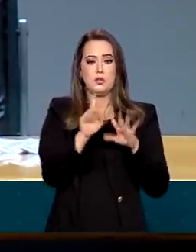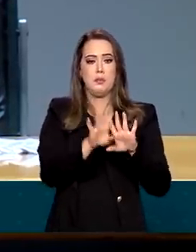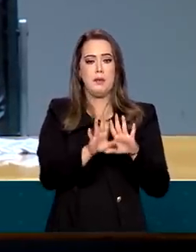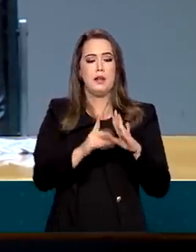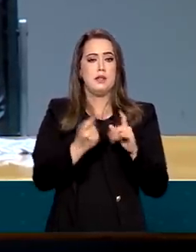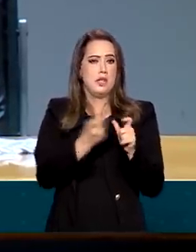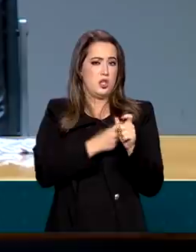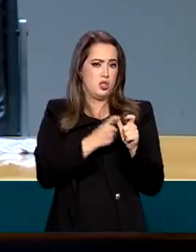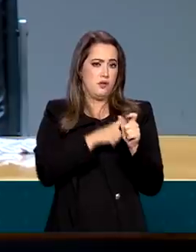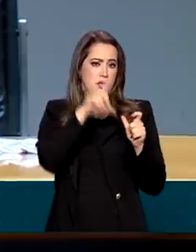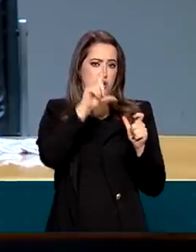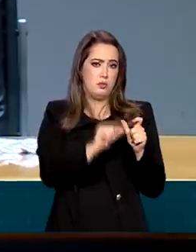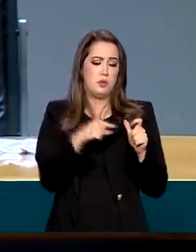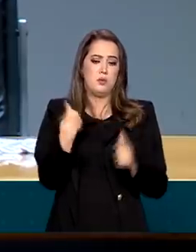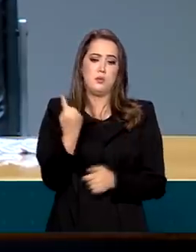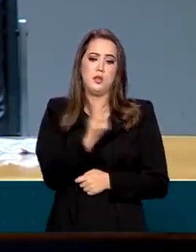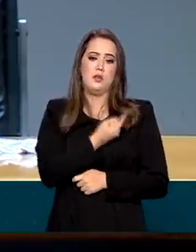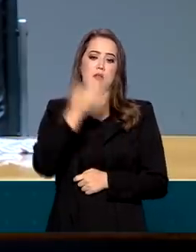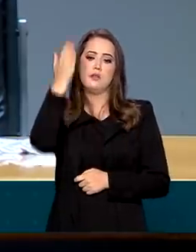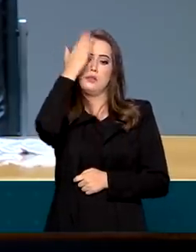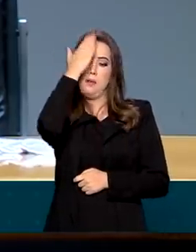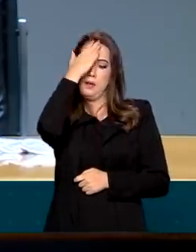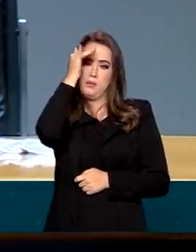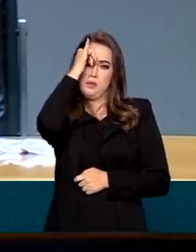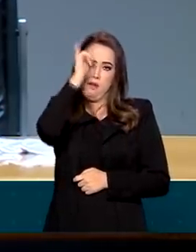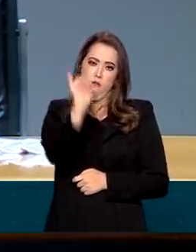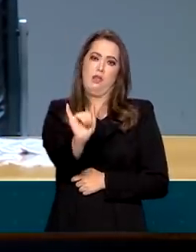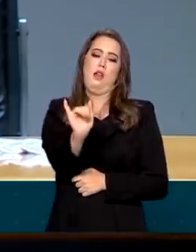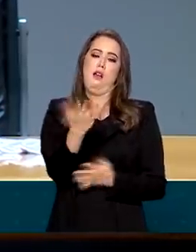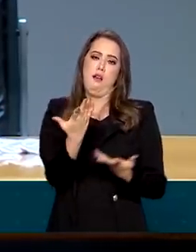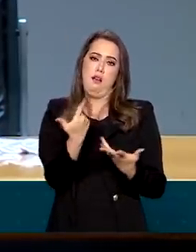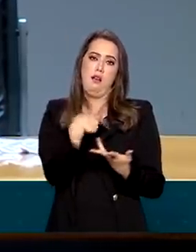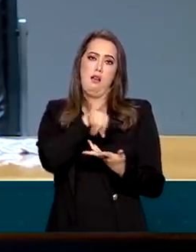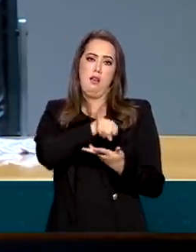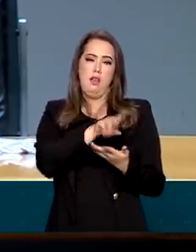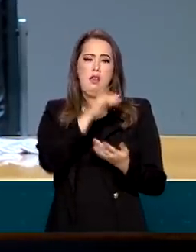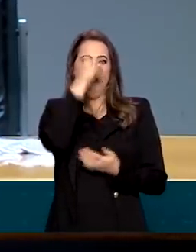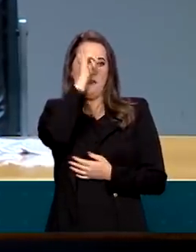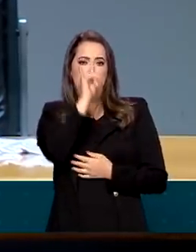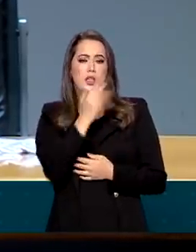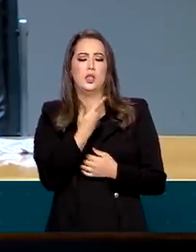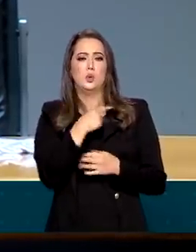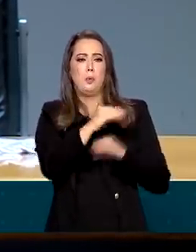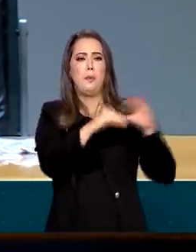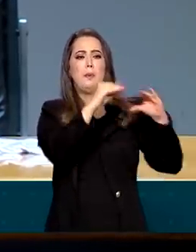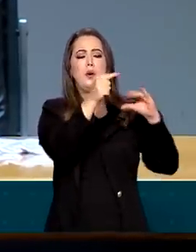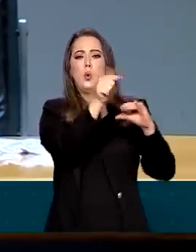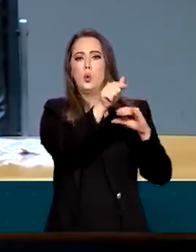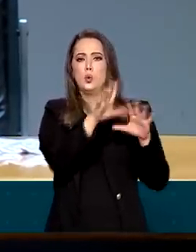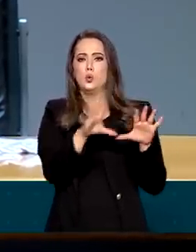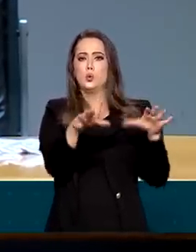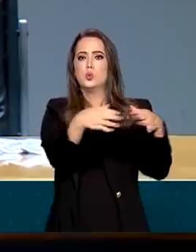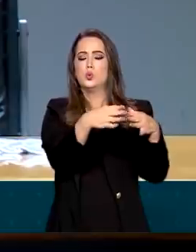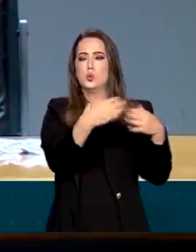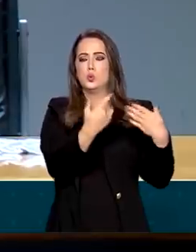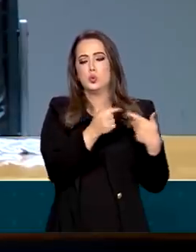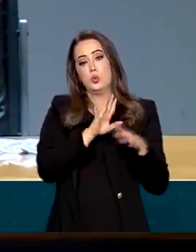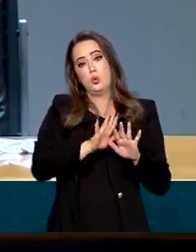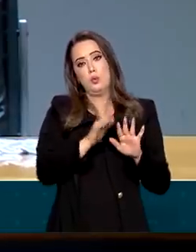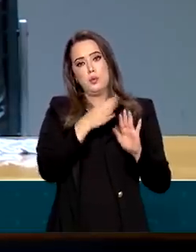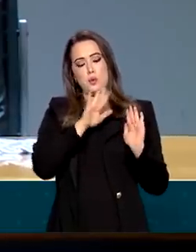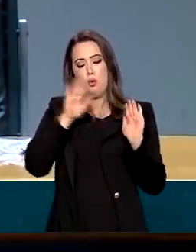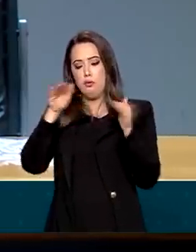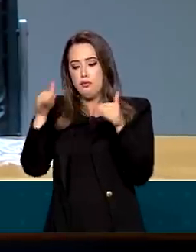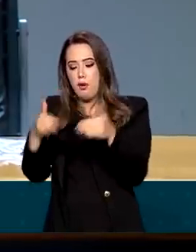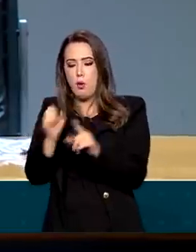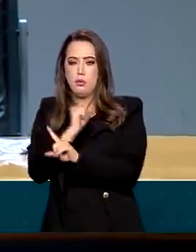subiu tanto, porque nós soubemos combater isso, desinvestindo em outras áreas para ajudar o social. Então, o presidente traçou a linha,